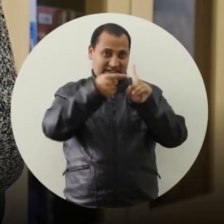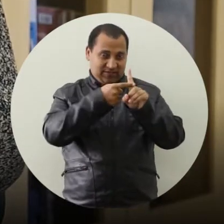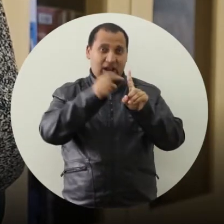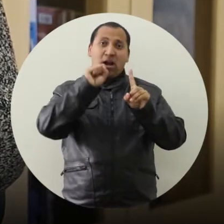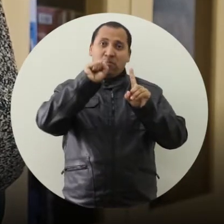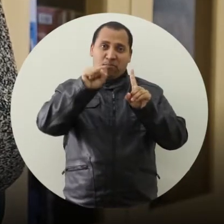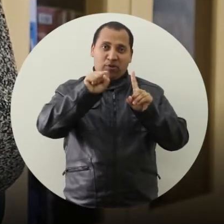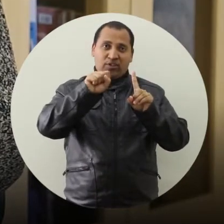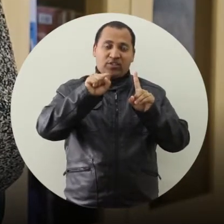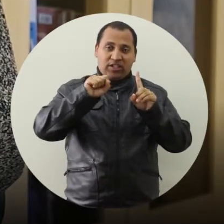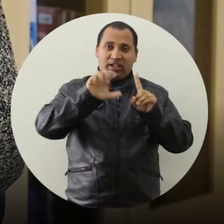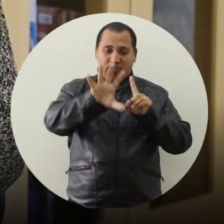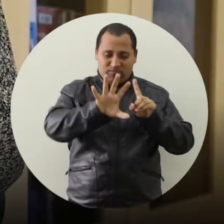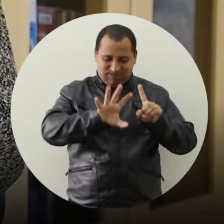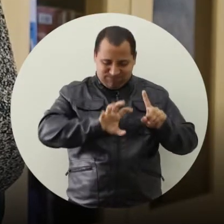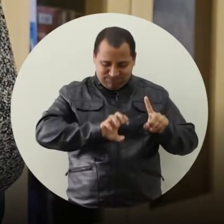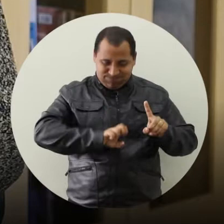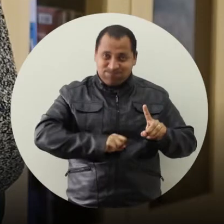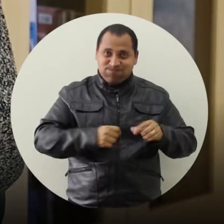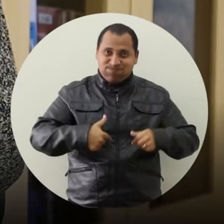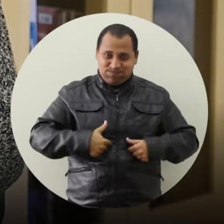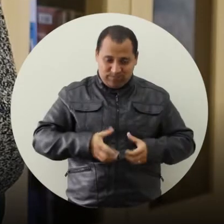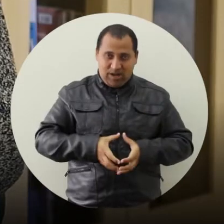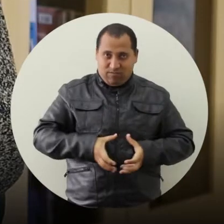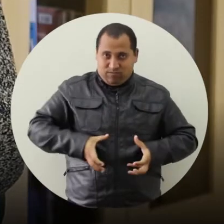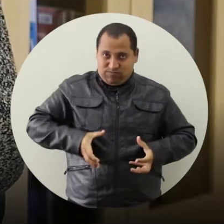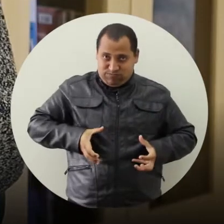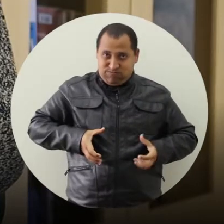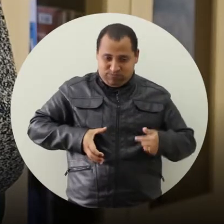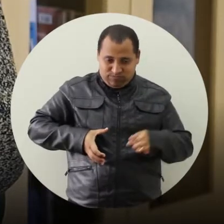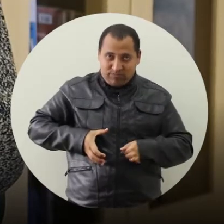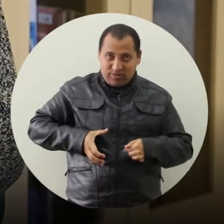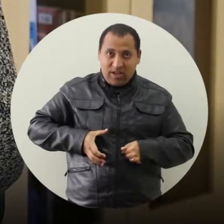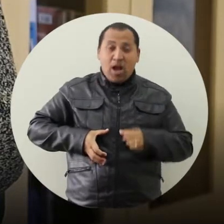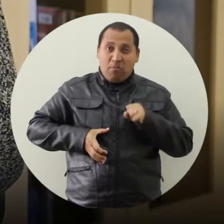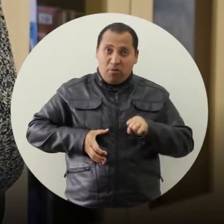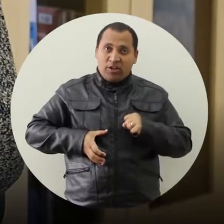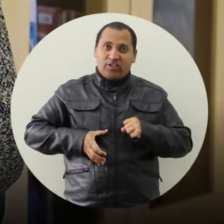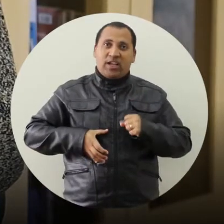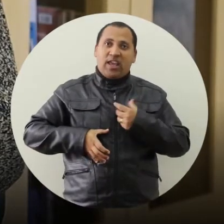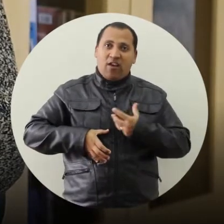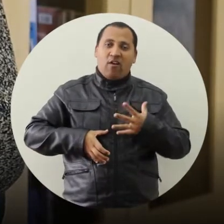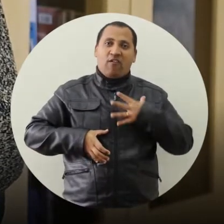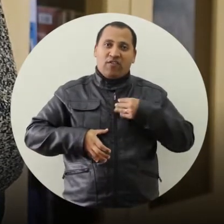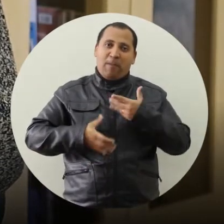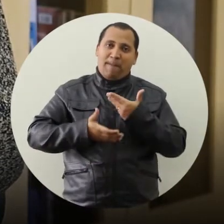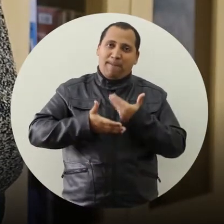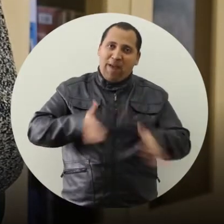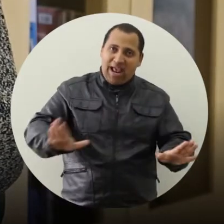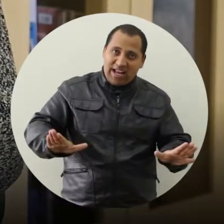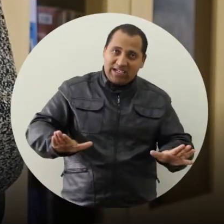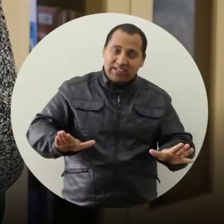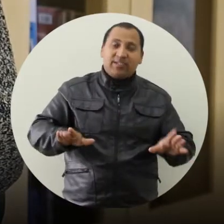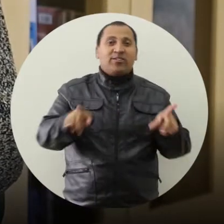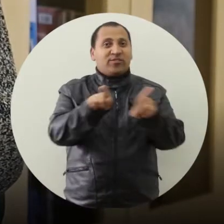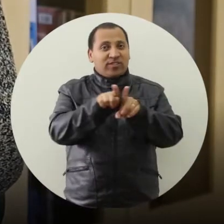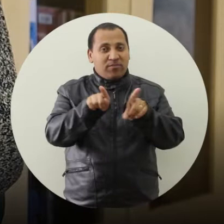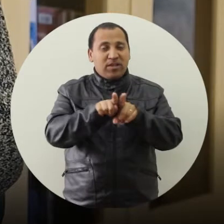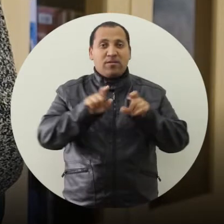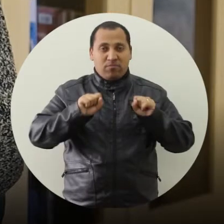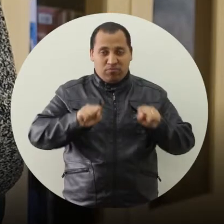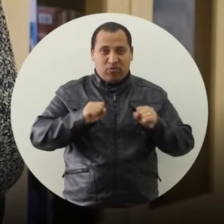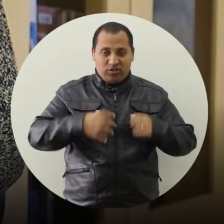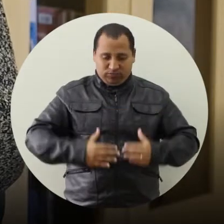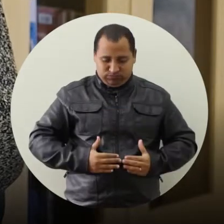A gestante contaminada pode passar para o feto através da placenta, a doença. Então a gestante pode ter aborto